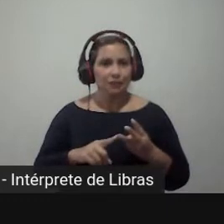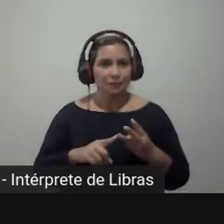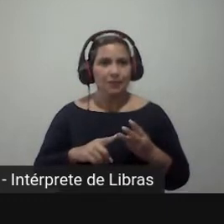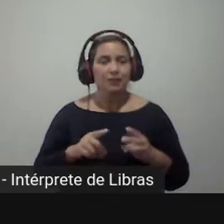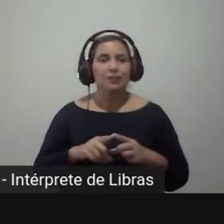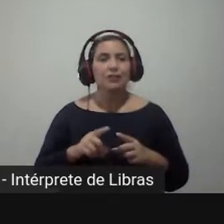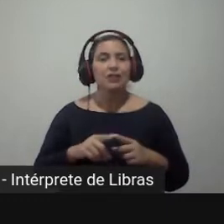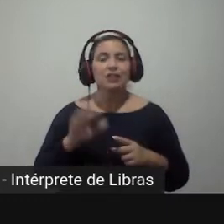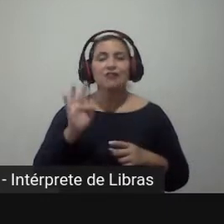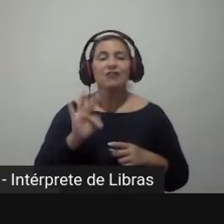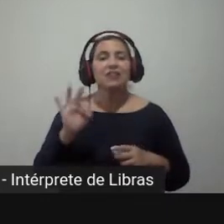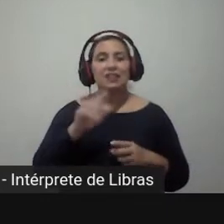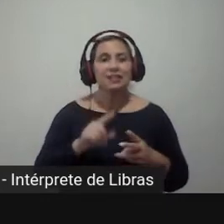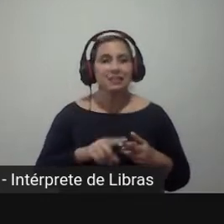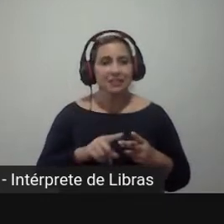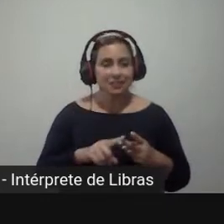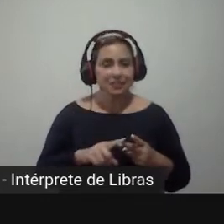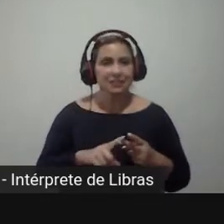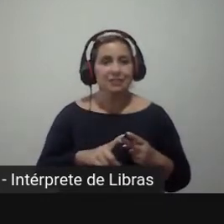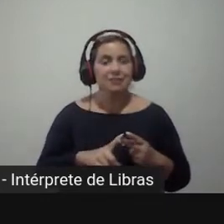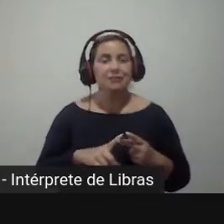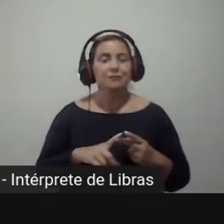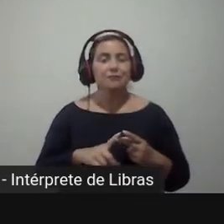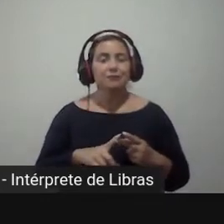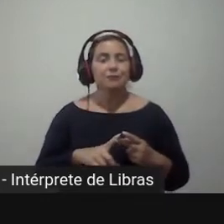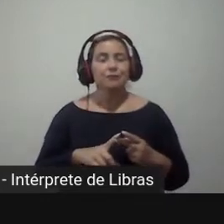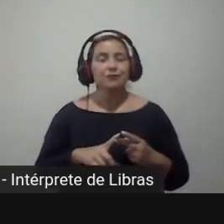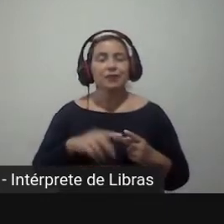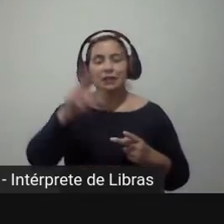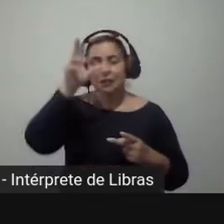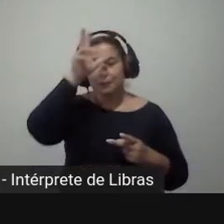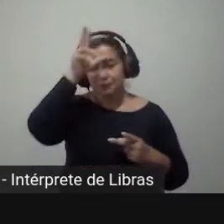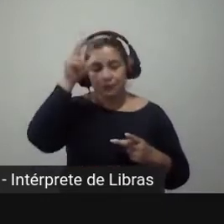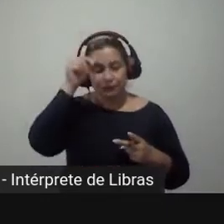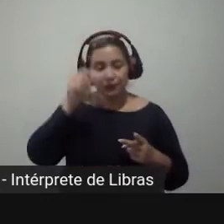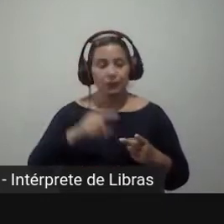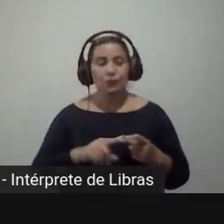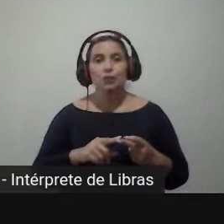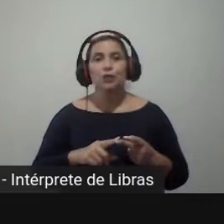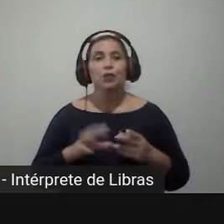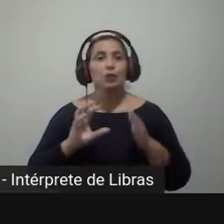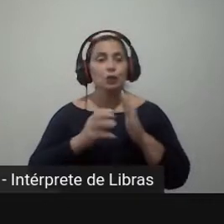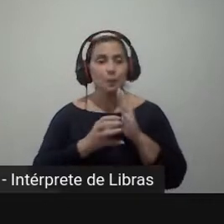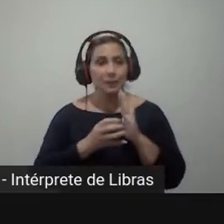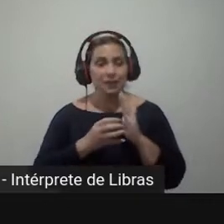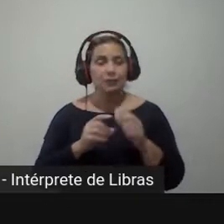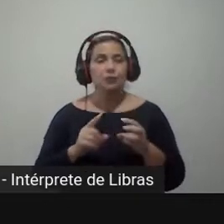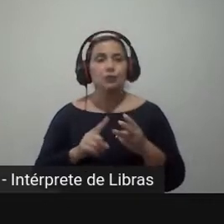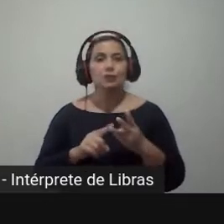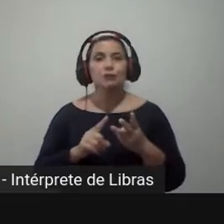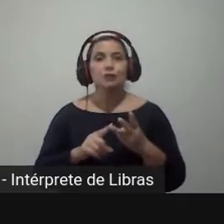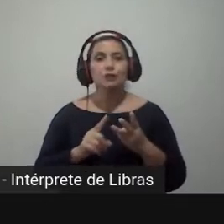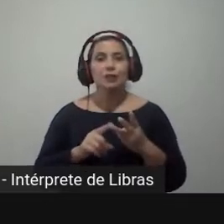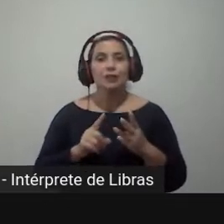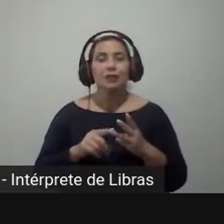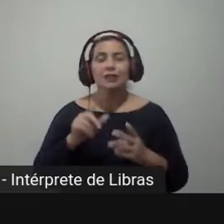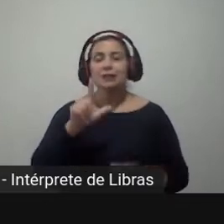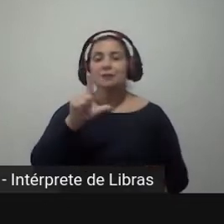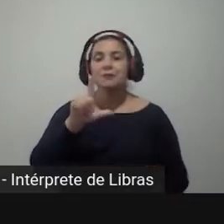prefeito, a nossa hiperfragmentação do sistema partidário, e a adoção de lista aberta,